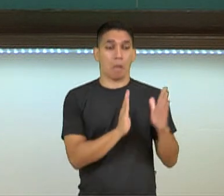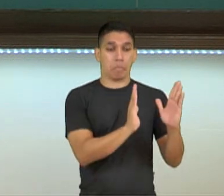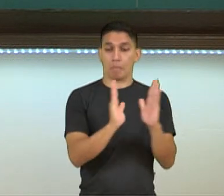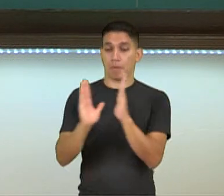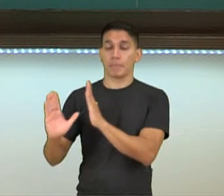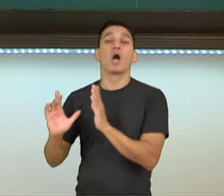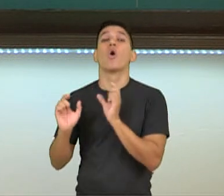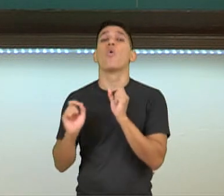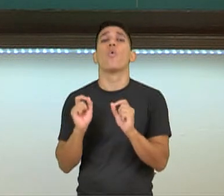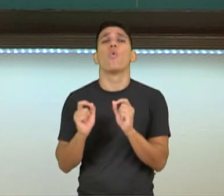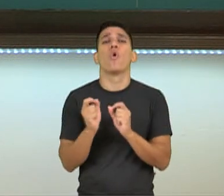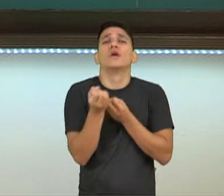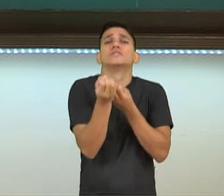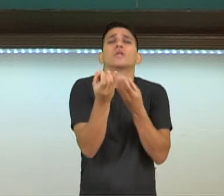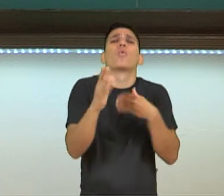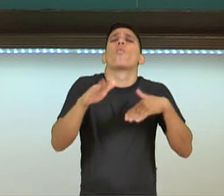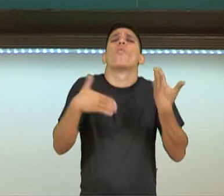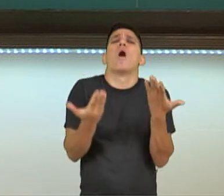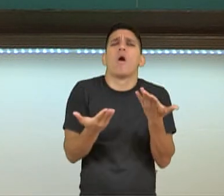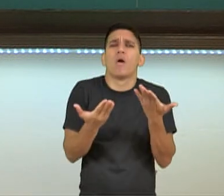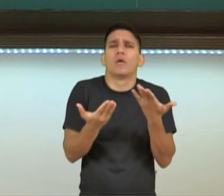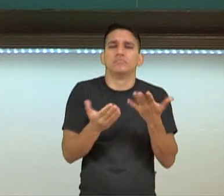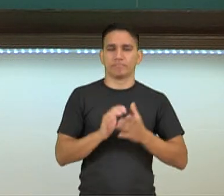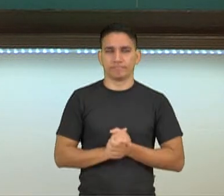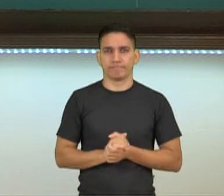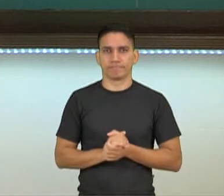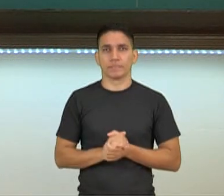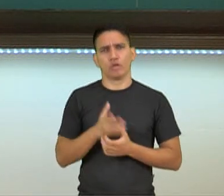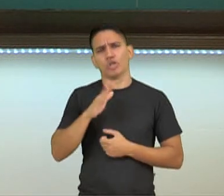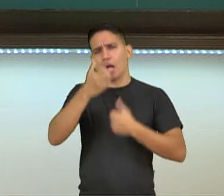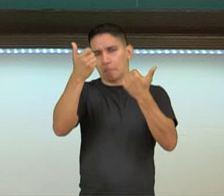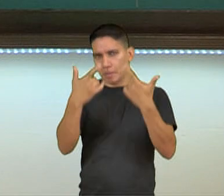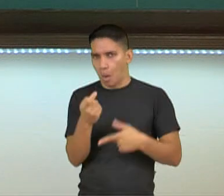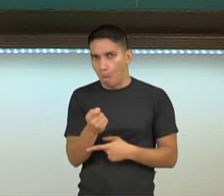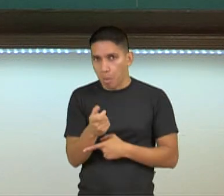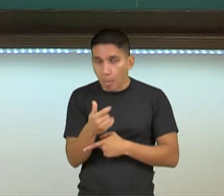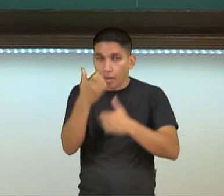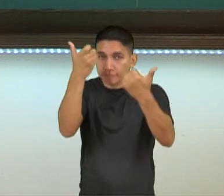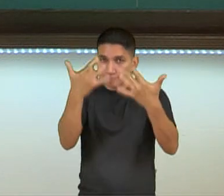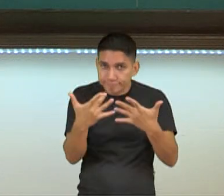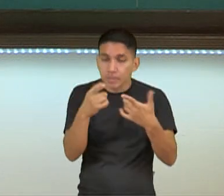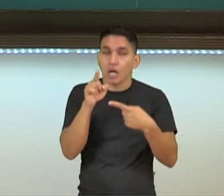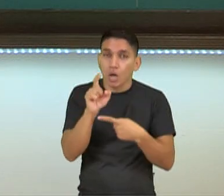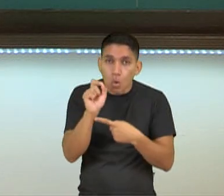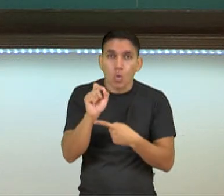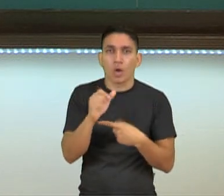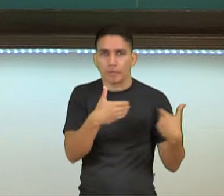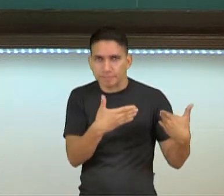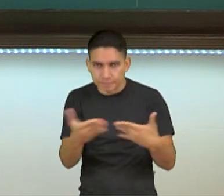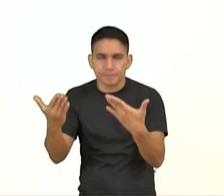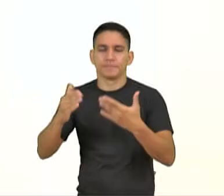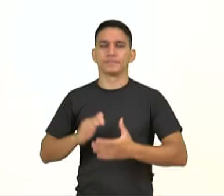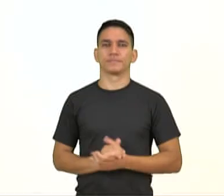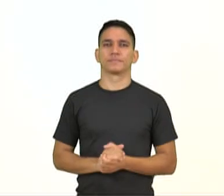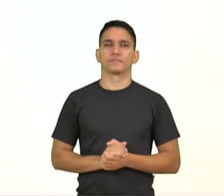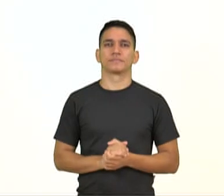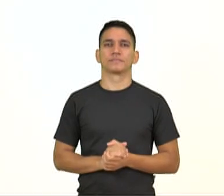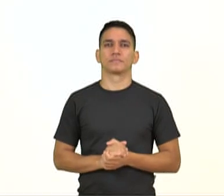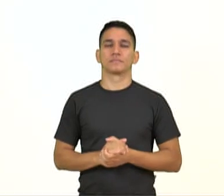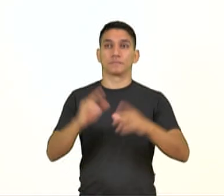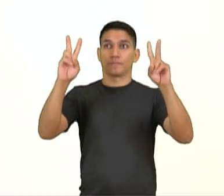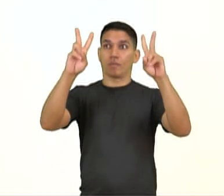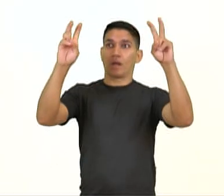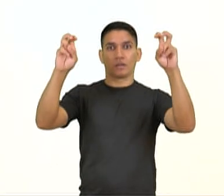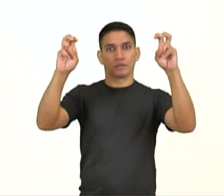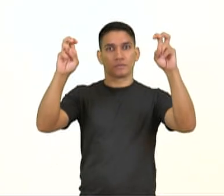notícia. Então, quais são as partes da notícia? Eu já falei um pouquinho pra você aqui sobre isso, mas vamos lá. Manchete,